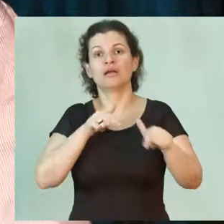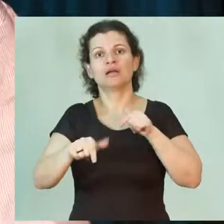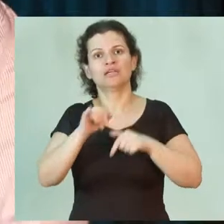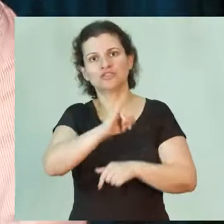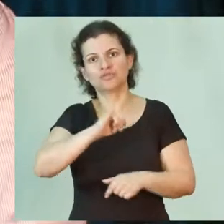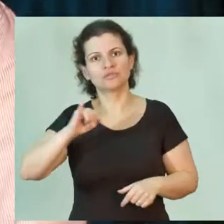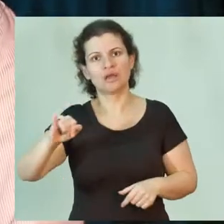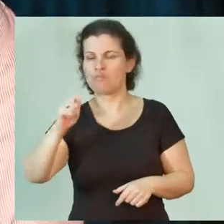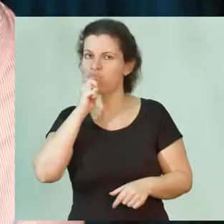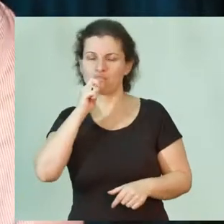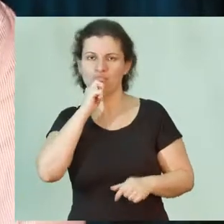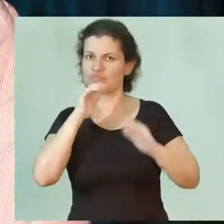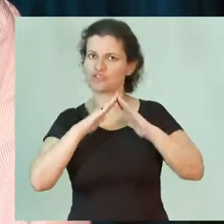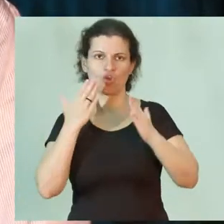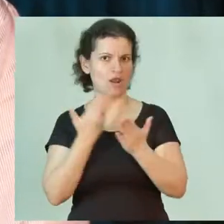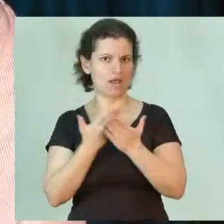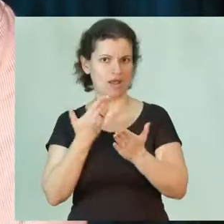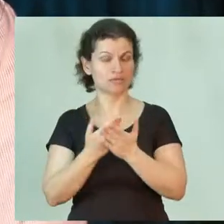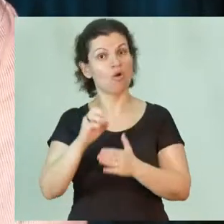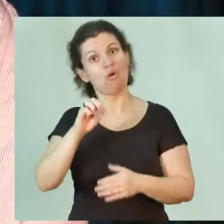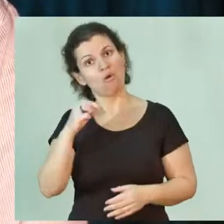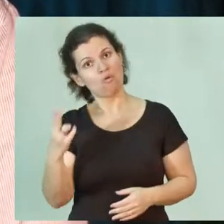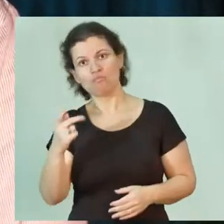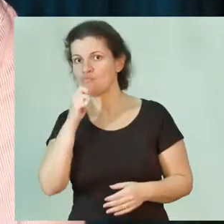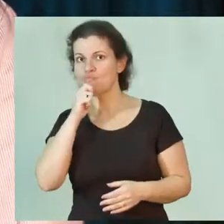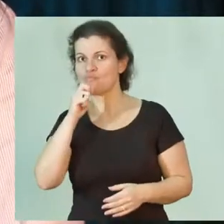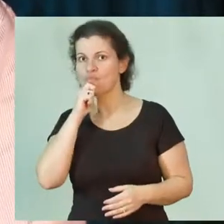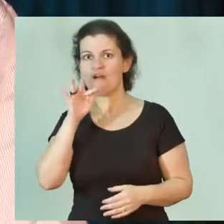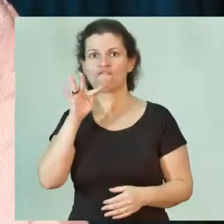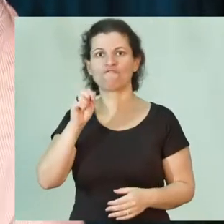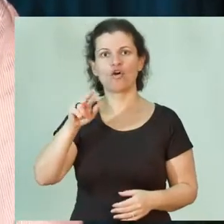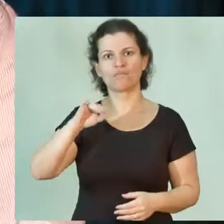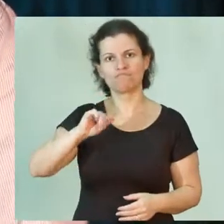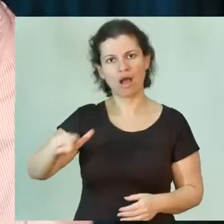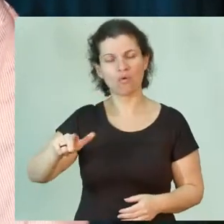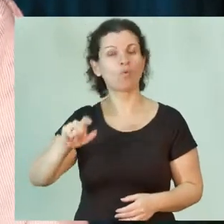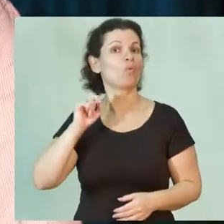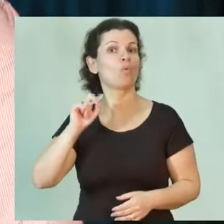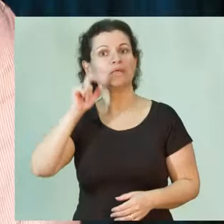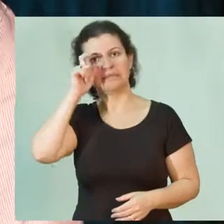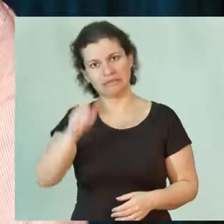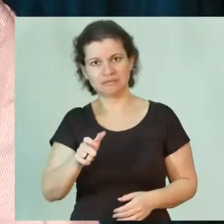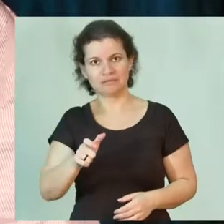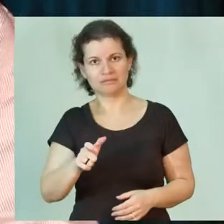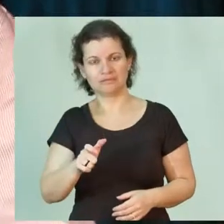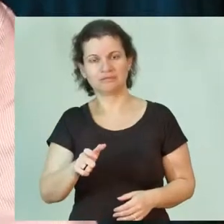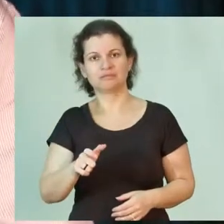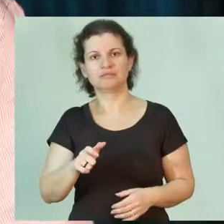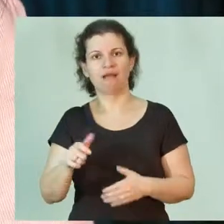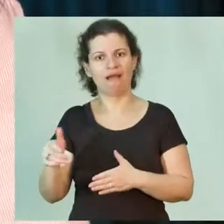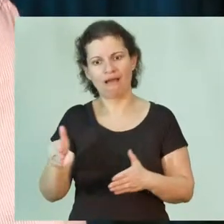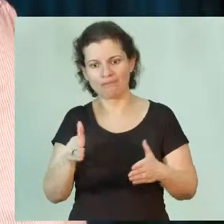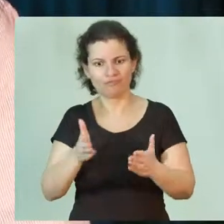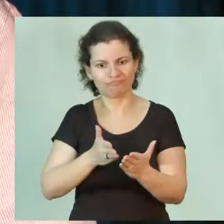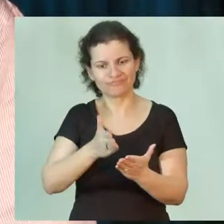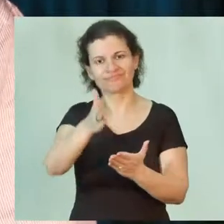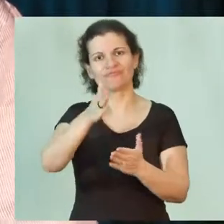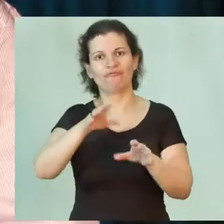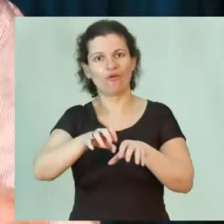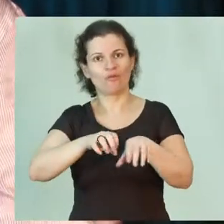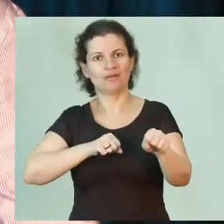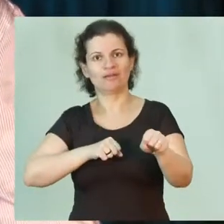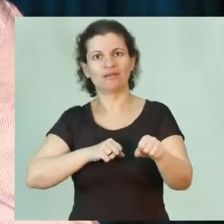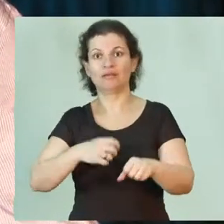instituições não escolares e também não formais. O que é interessante é um percurso formativo